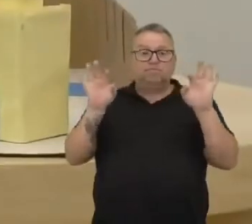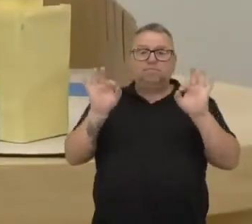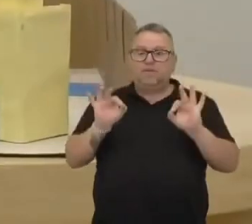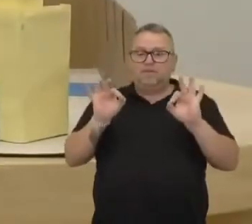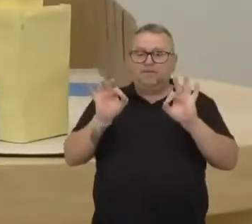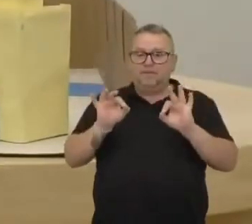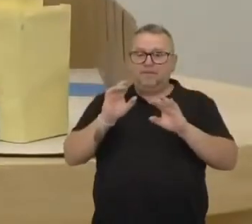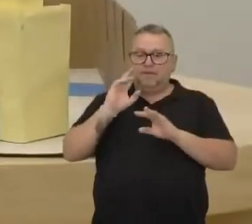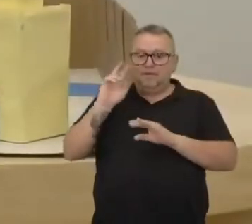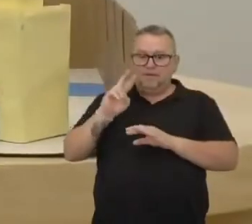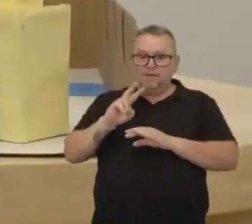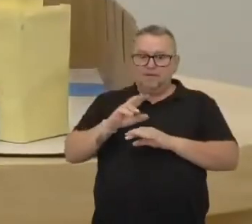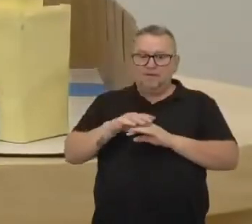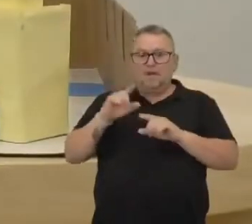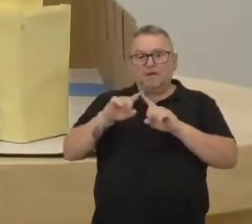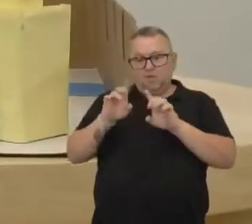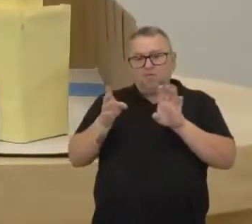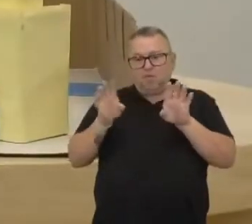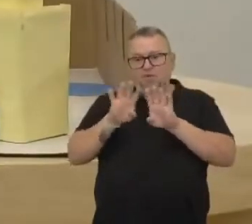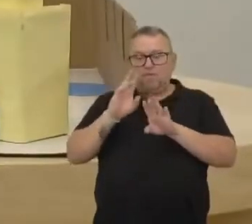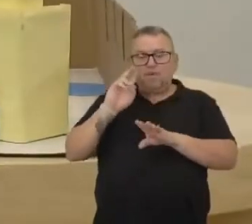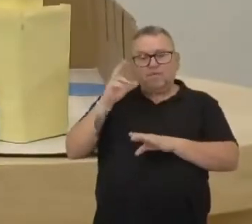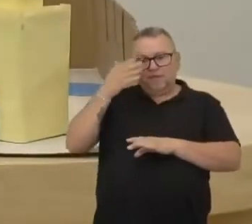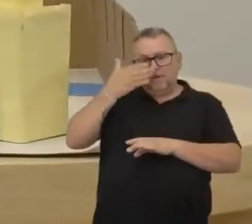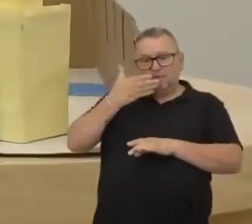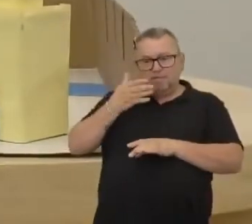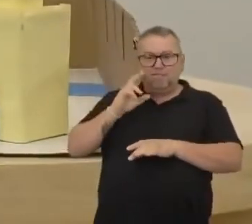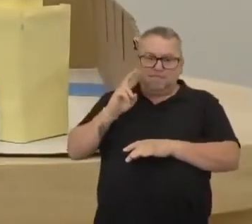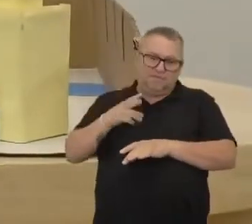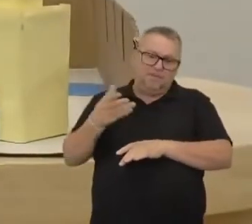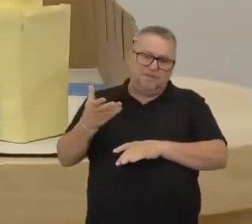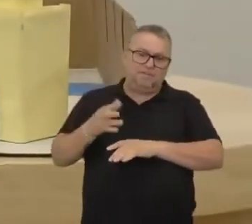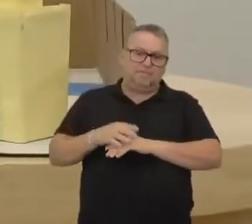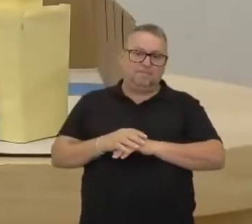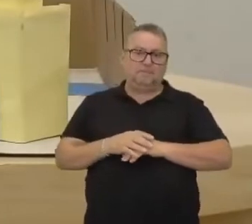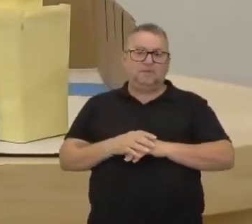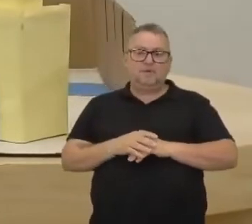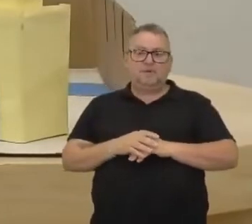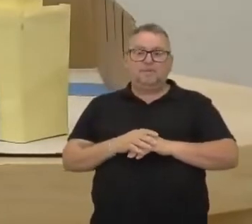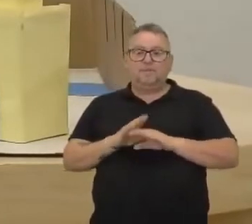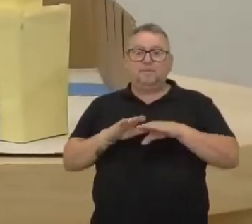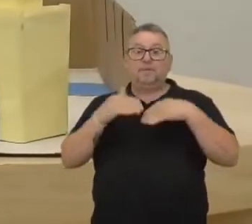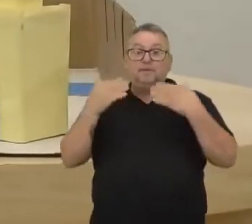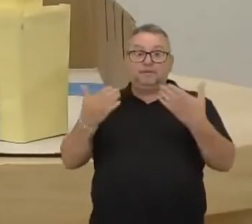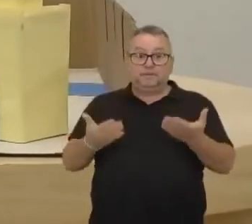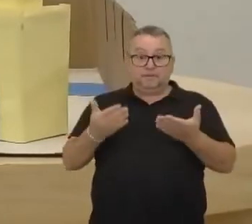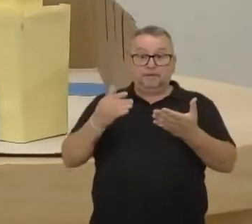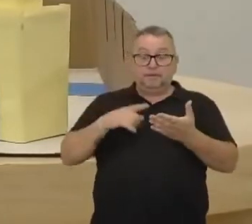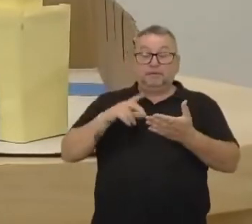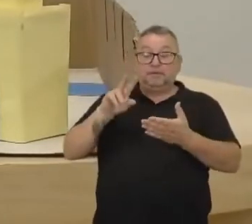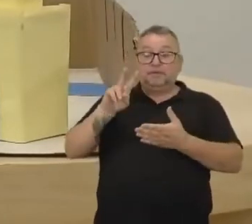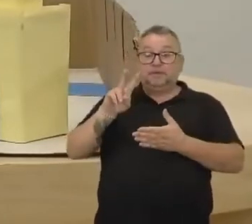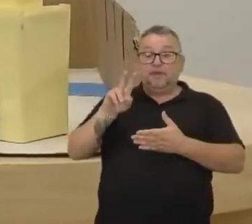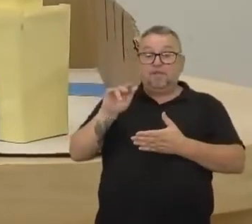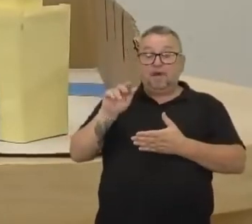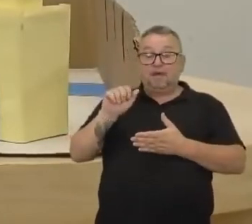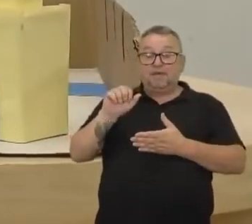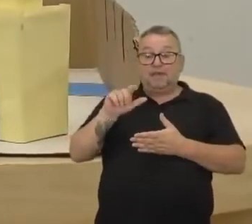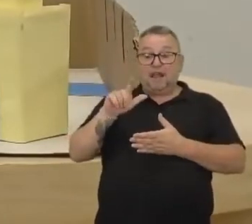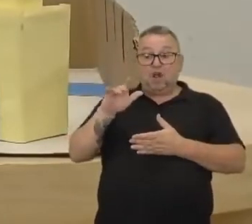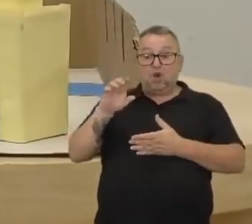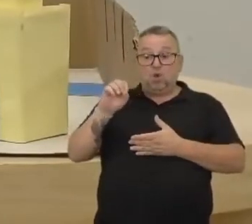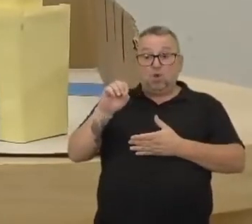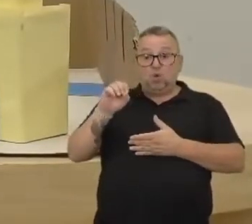Eu não coloquei muro aqui na frente, gente, que é pra vocês enxergarem, tá? Então, esse vassalo que ganhou as terras,